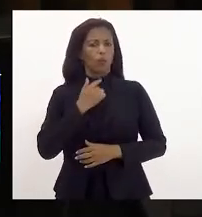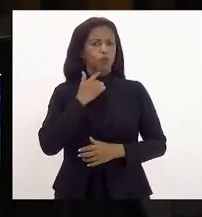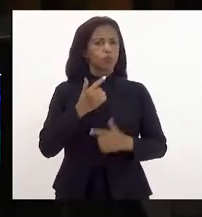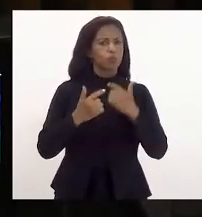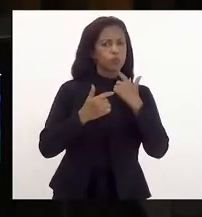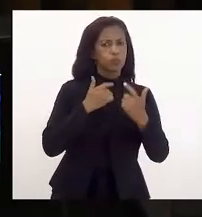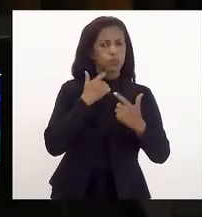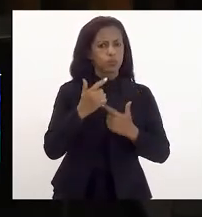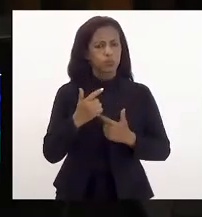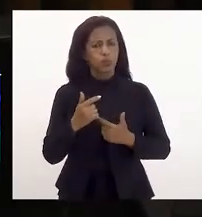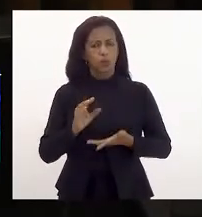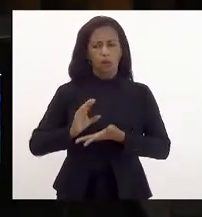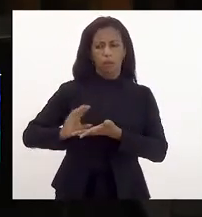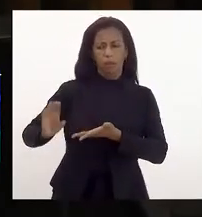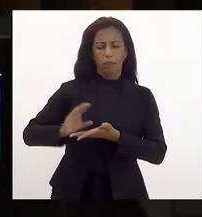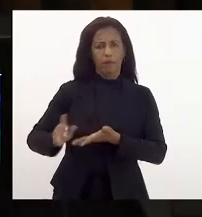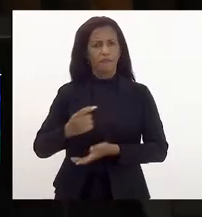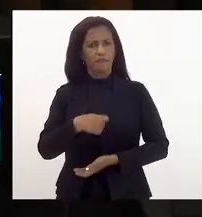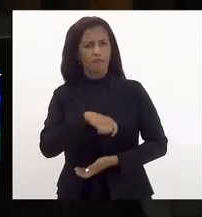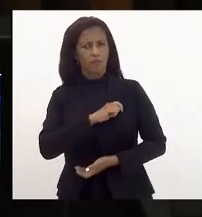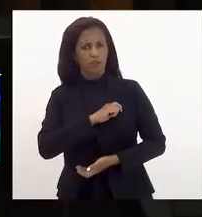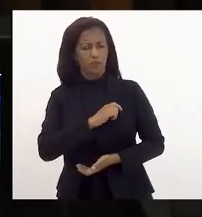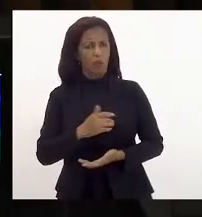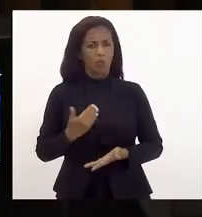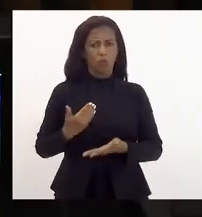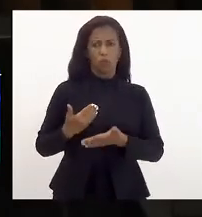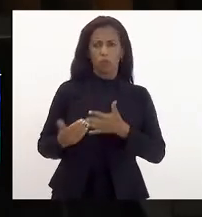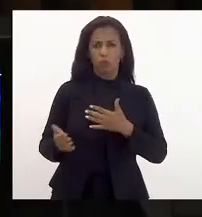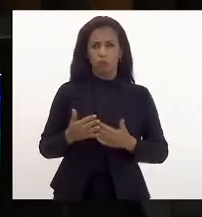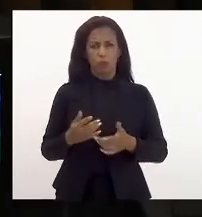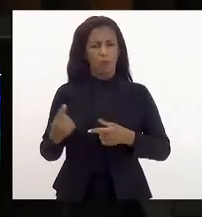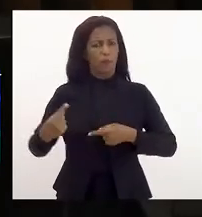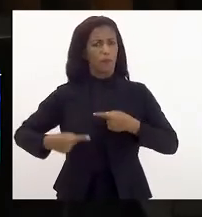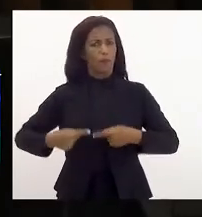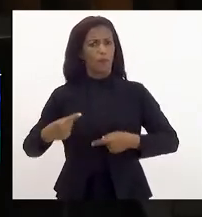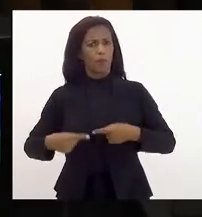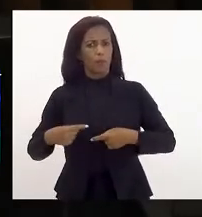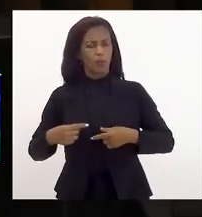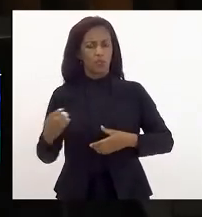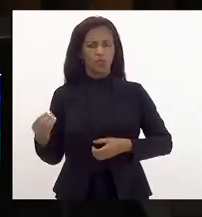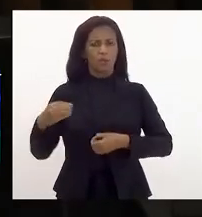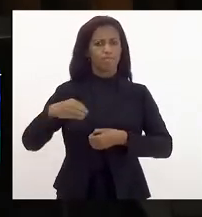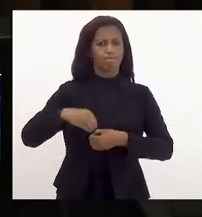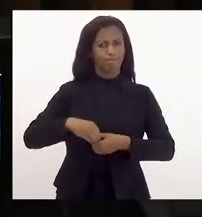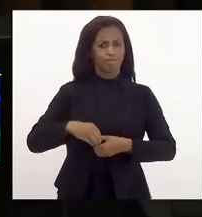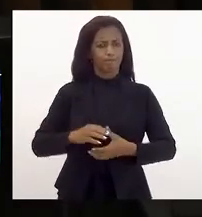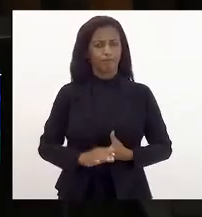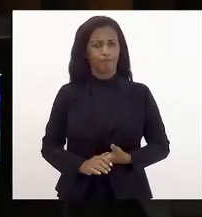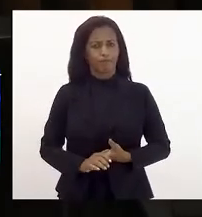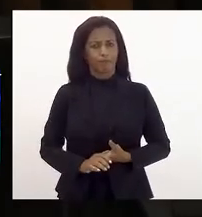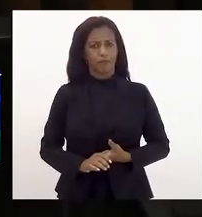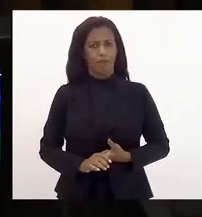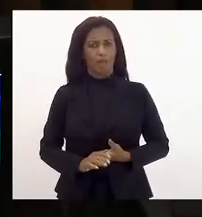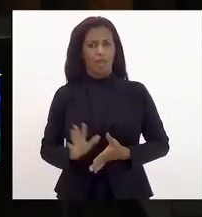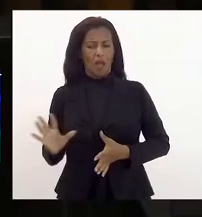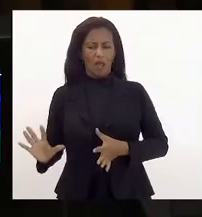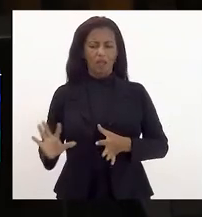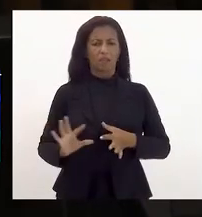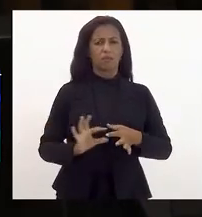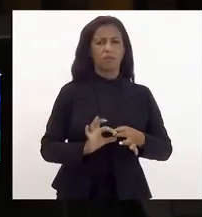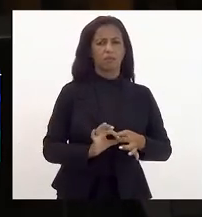de benefício fiscal, qualquer política integrada, as sinergias